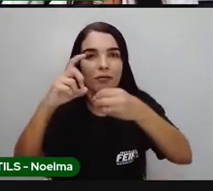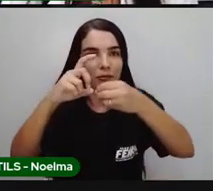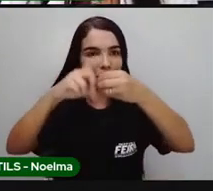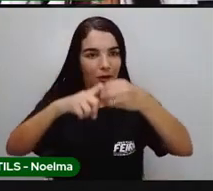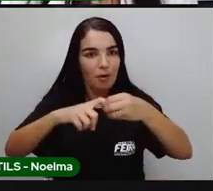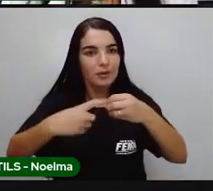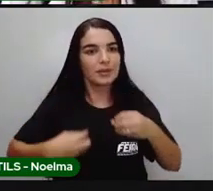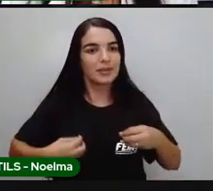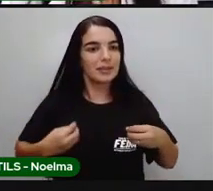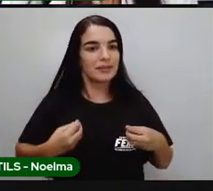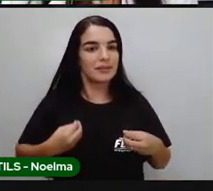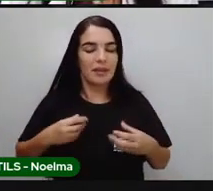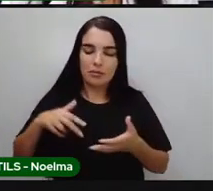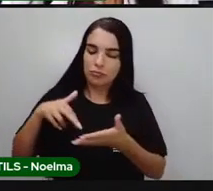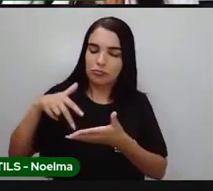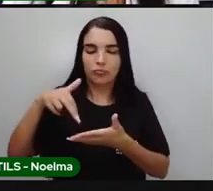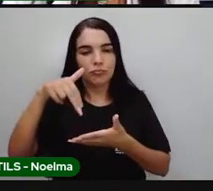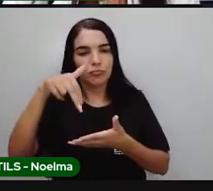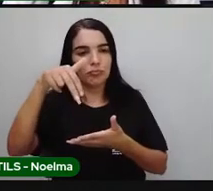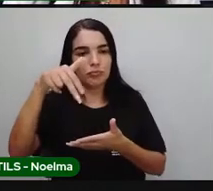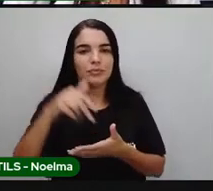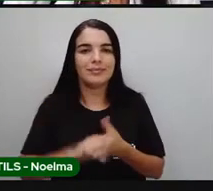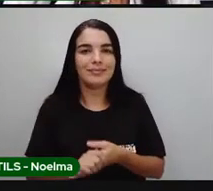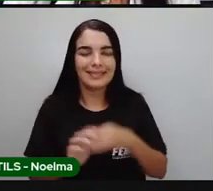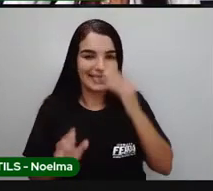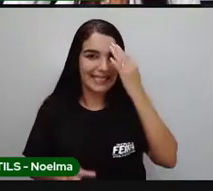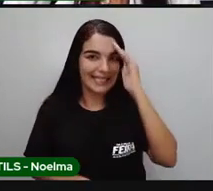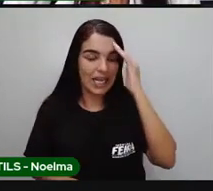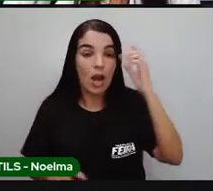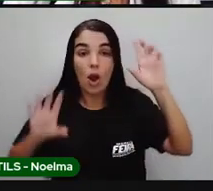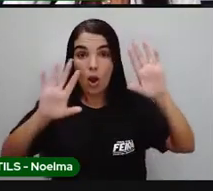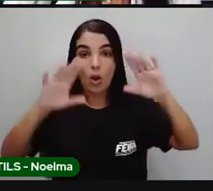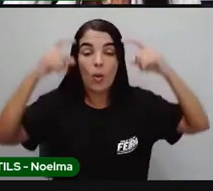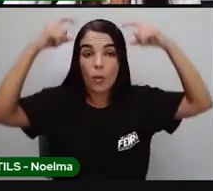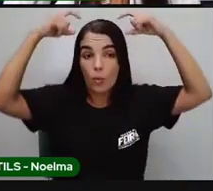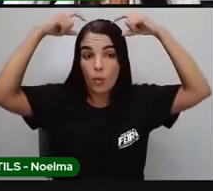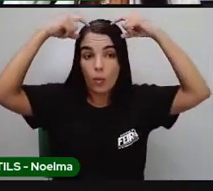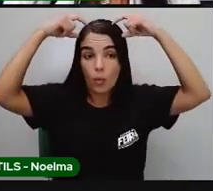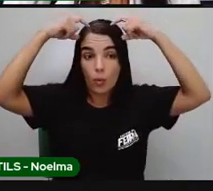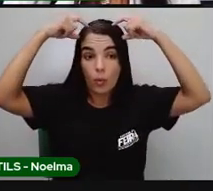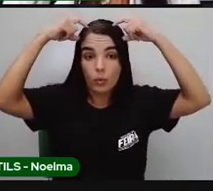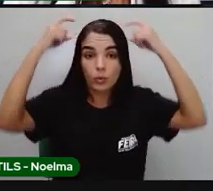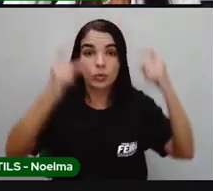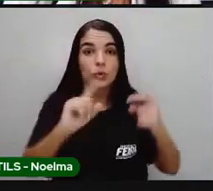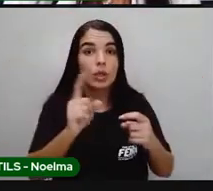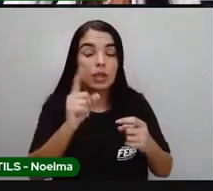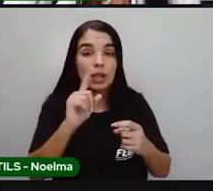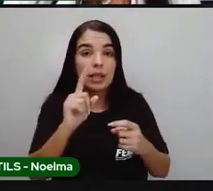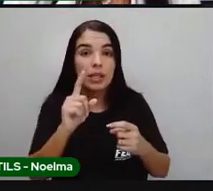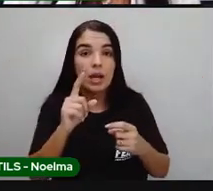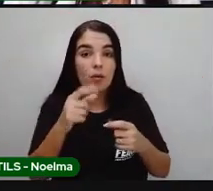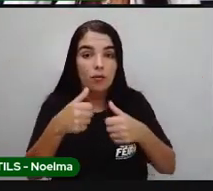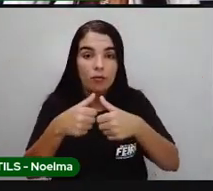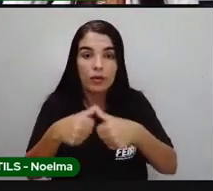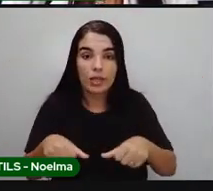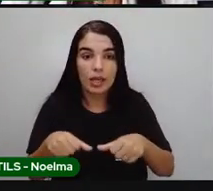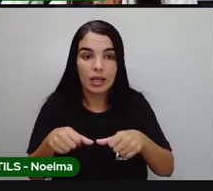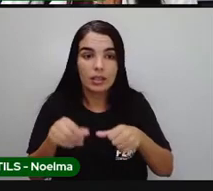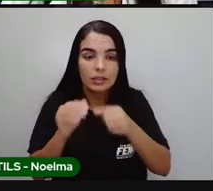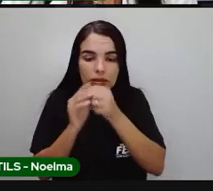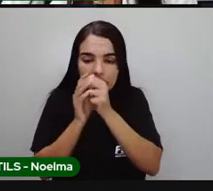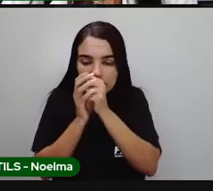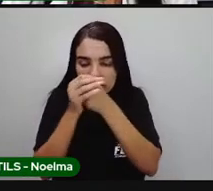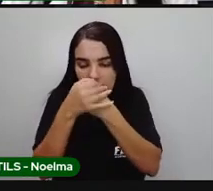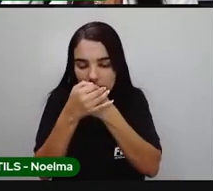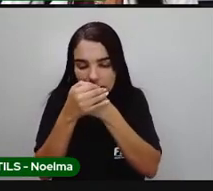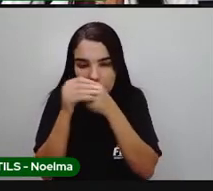Isso não acontece com o urso. O urso, ele diminui a temperatura dele, mas não se equipara a do meio ambiente. Por isso que